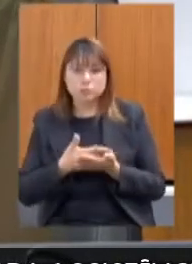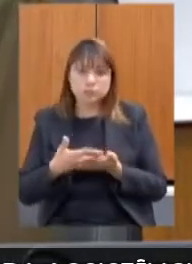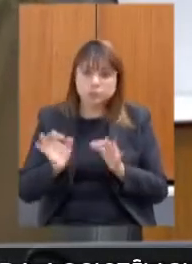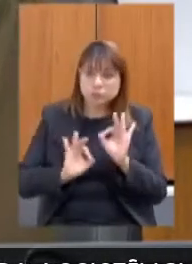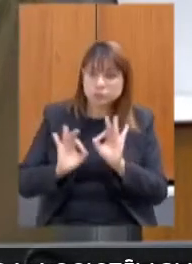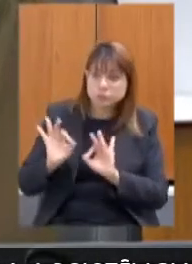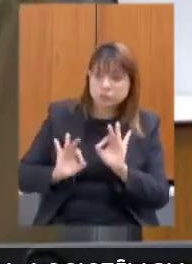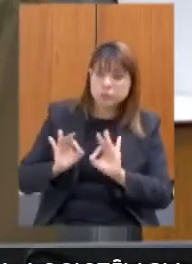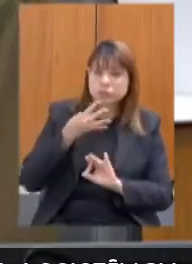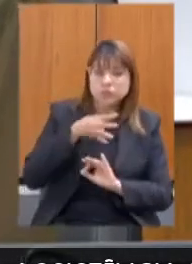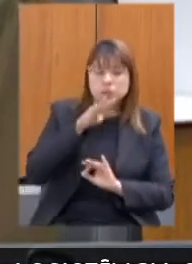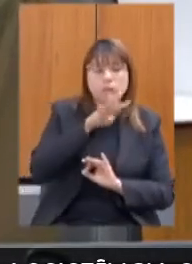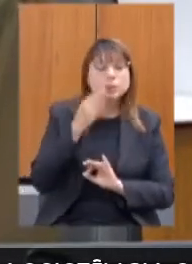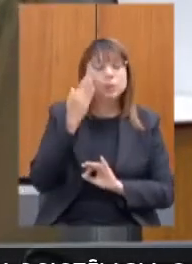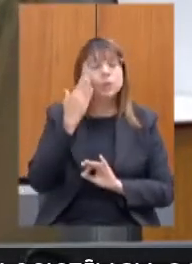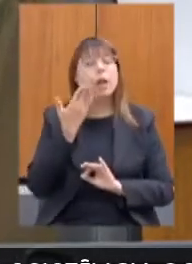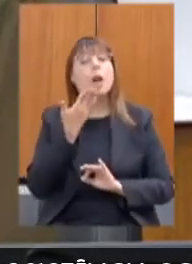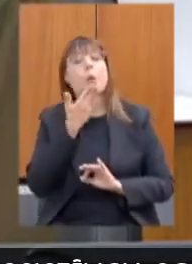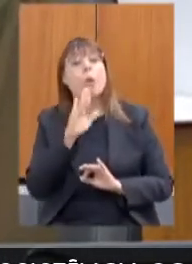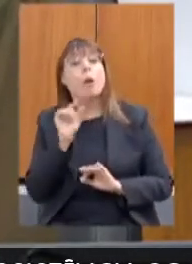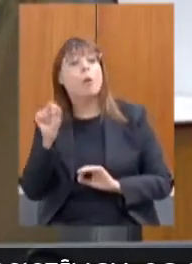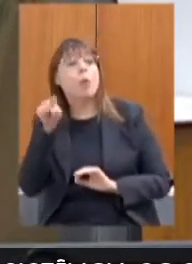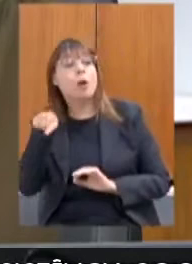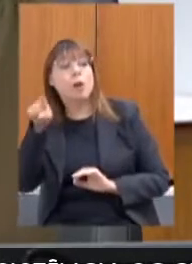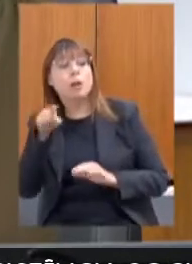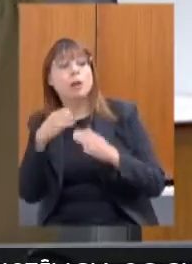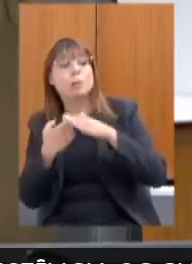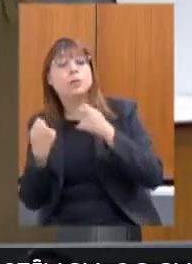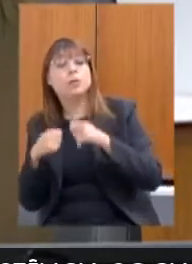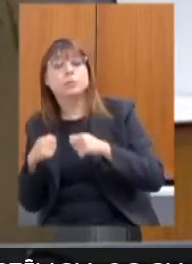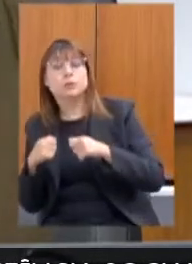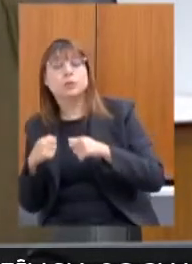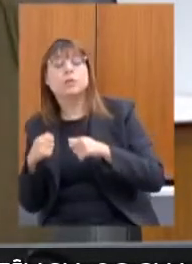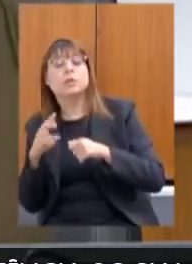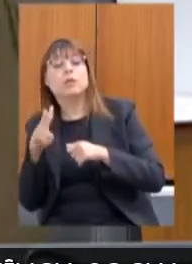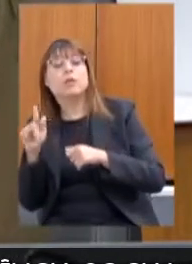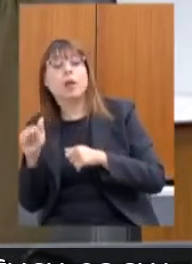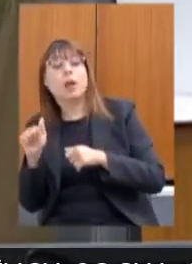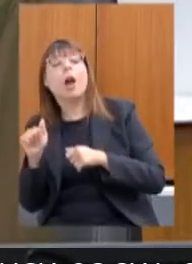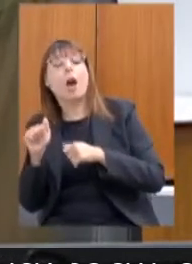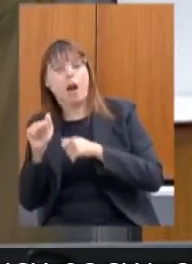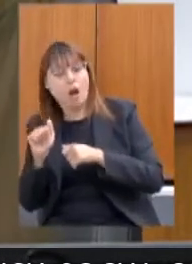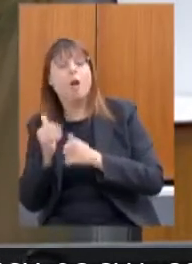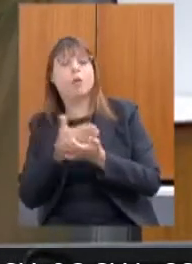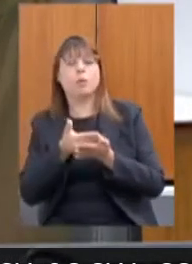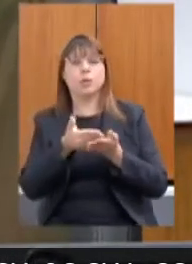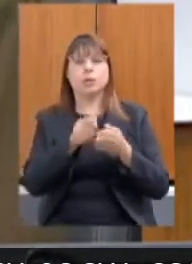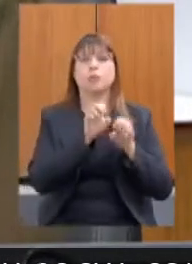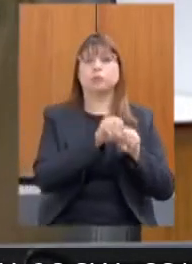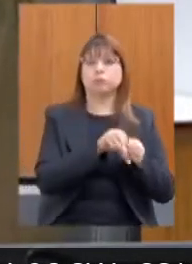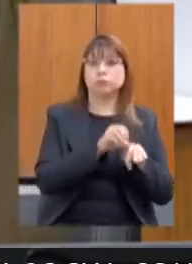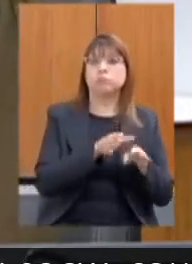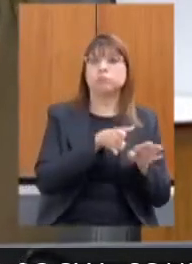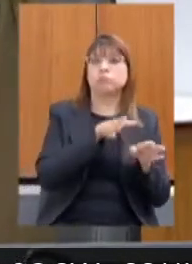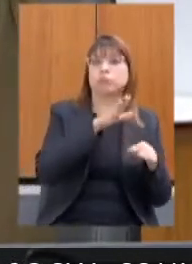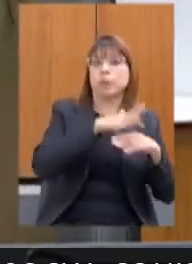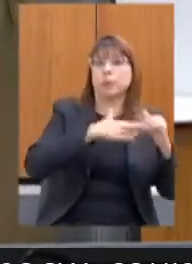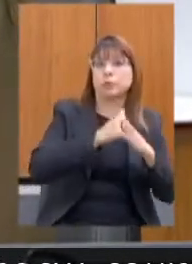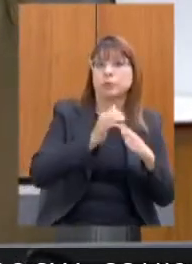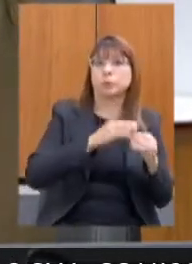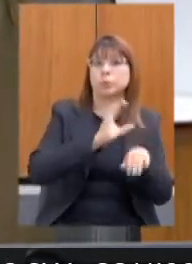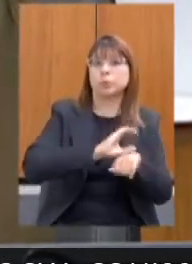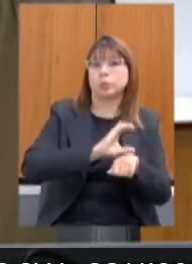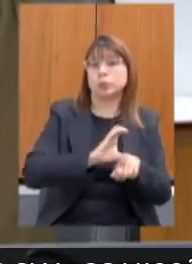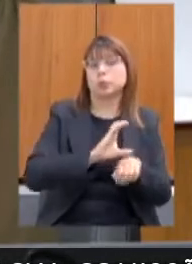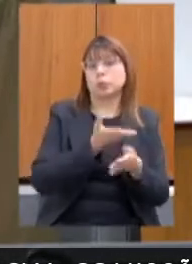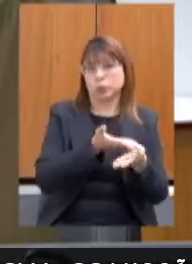exatamente para a gente qualificar o que o mercado está ofertando de vagas e trabalhar na qualificação profissional dessas pessoas.